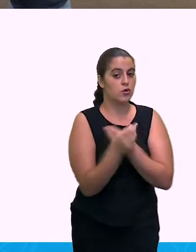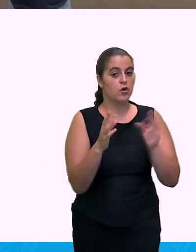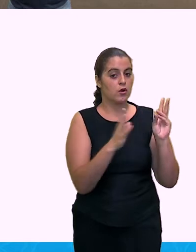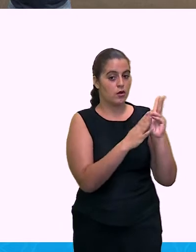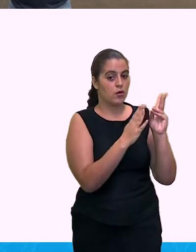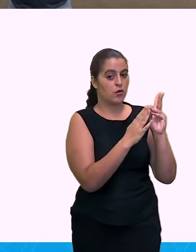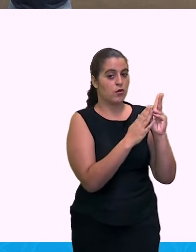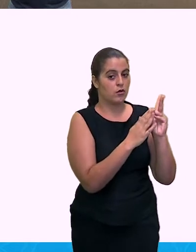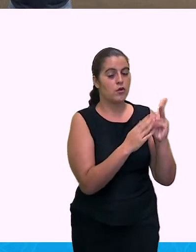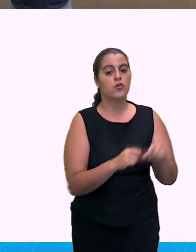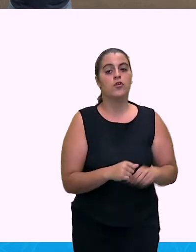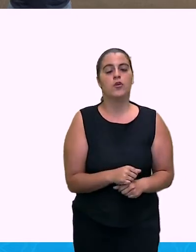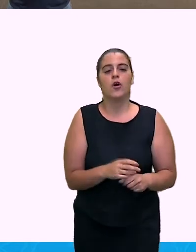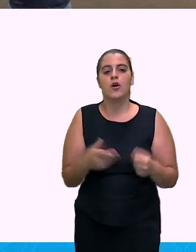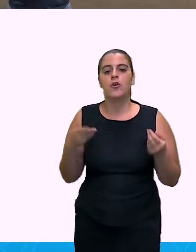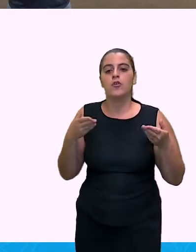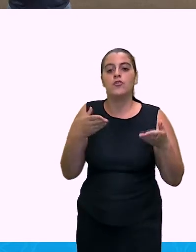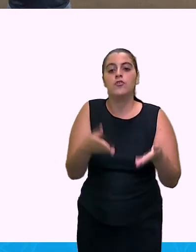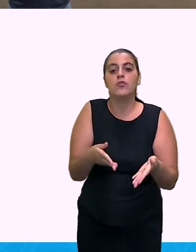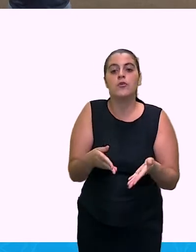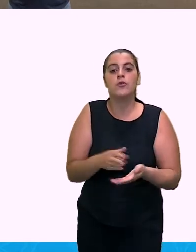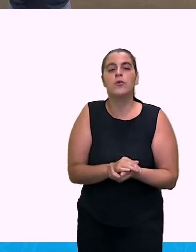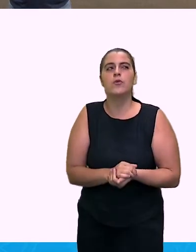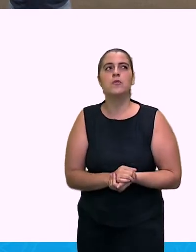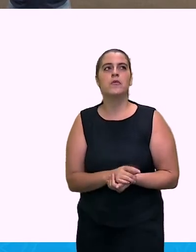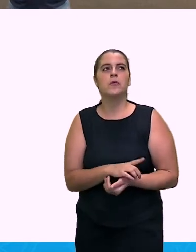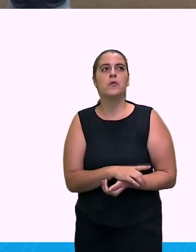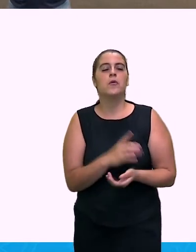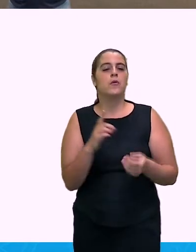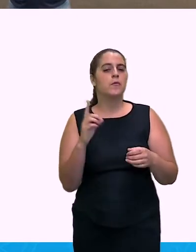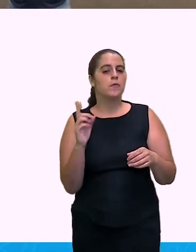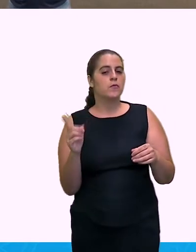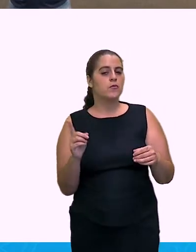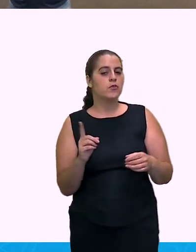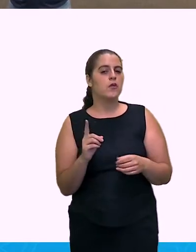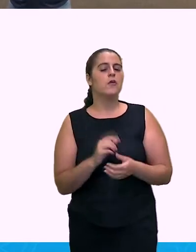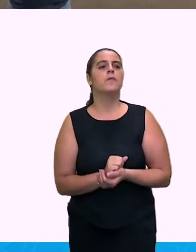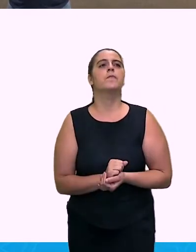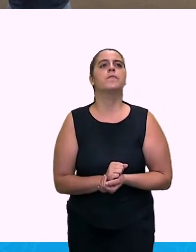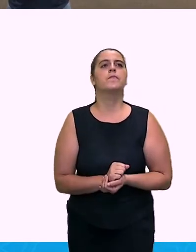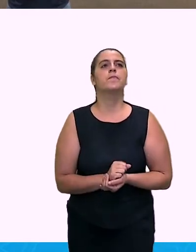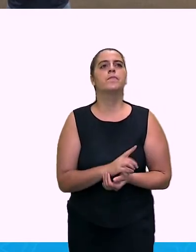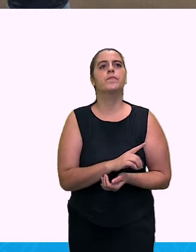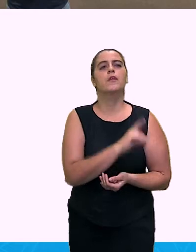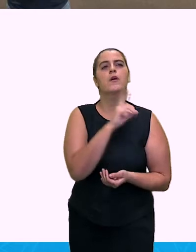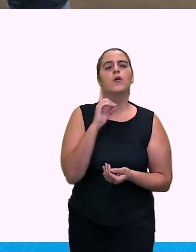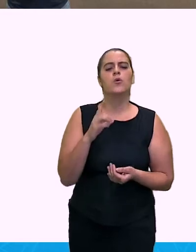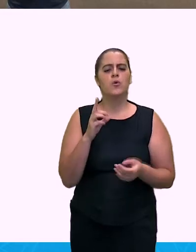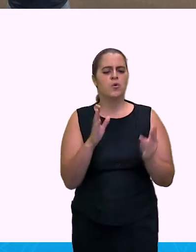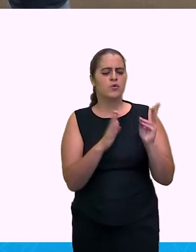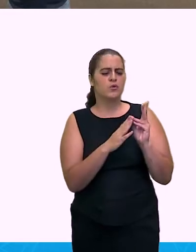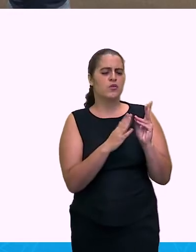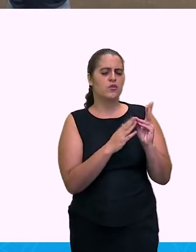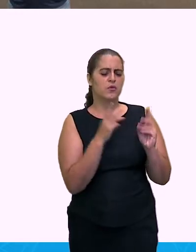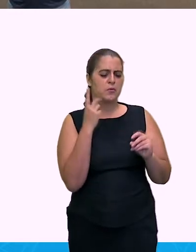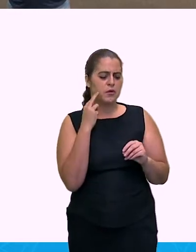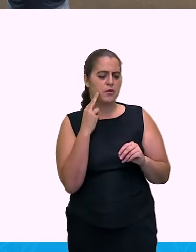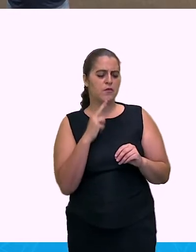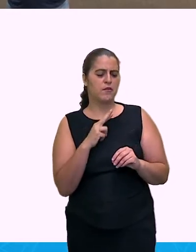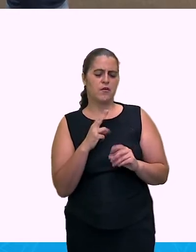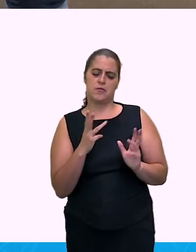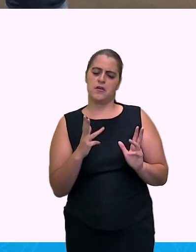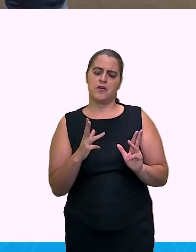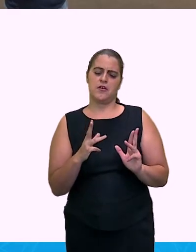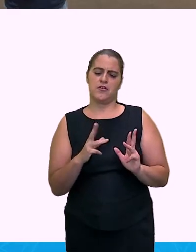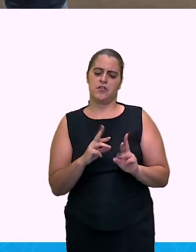Só que chegou um determinado momento que os índios começaram a perceber assim,